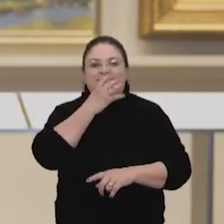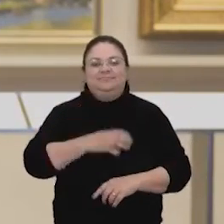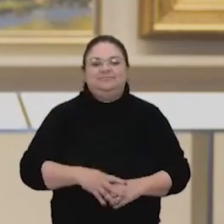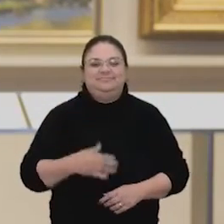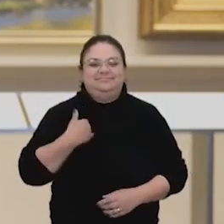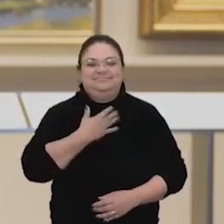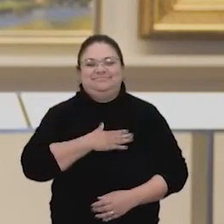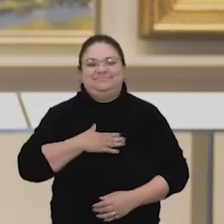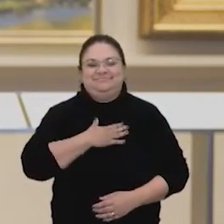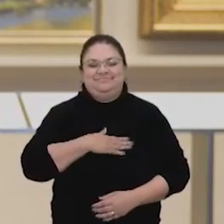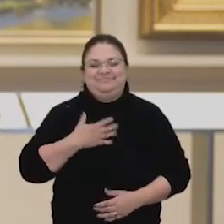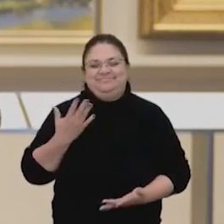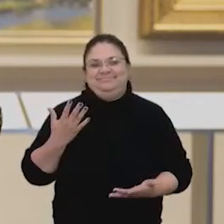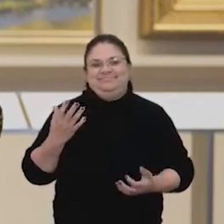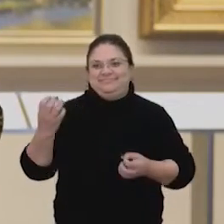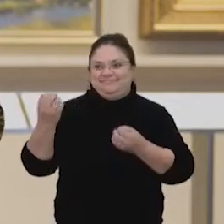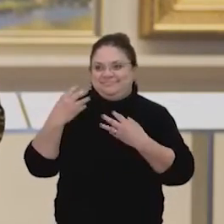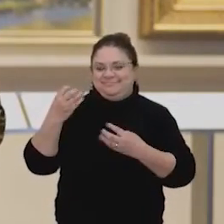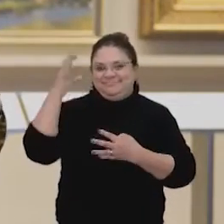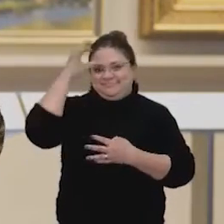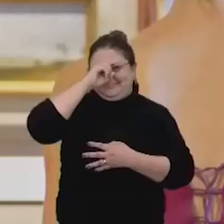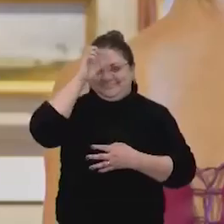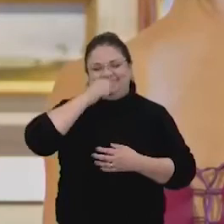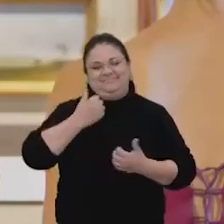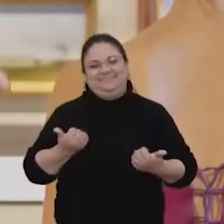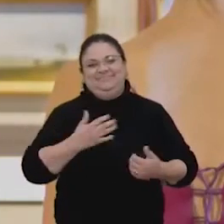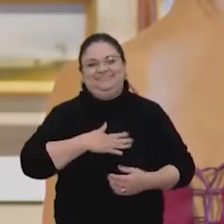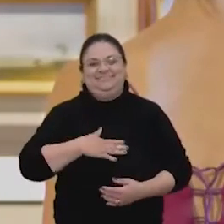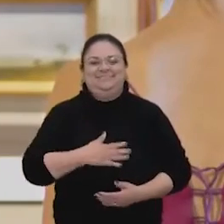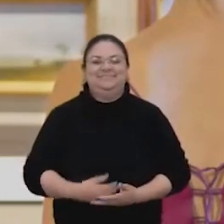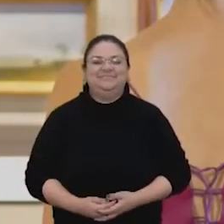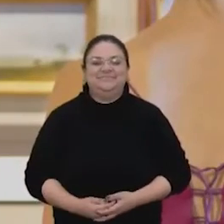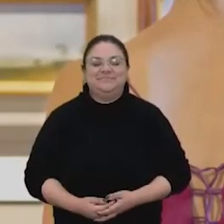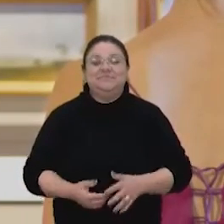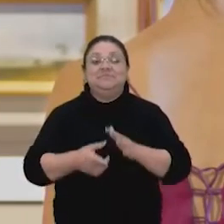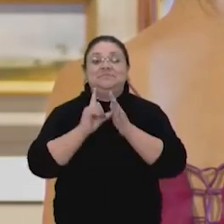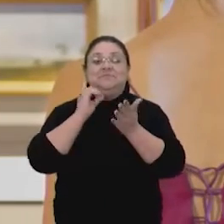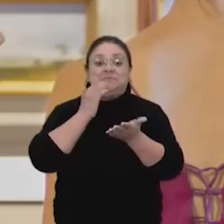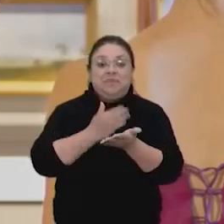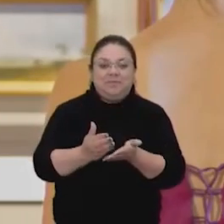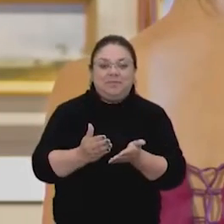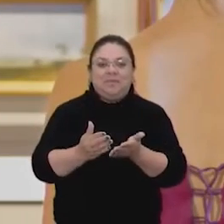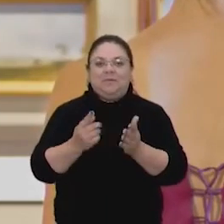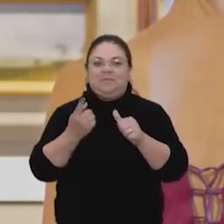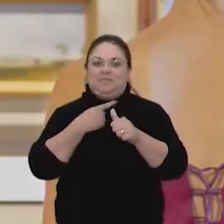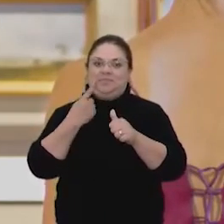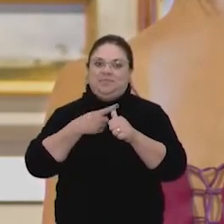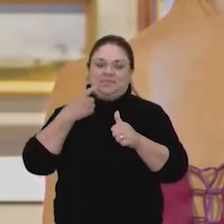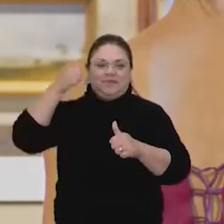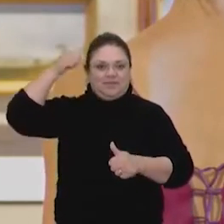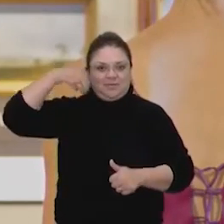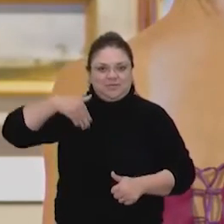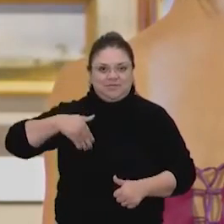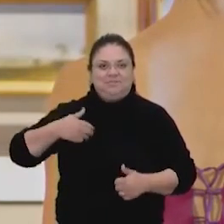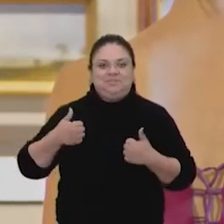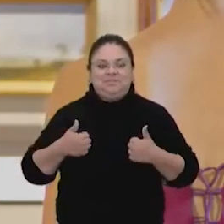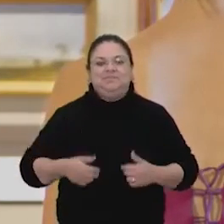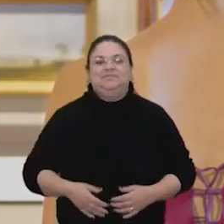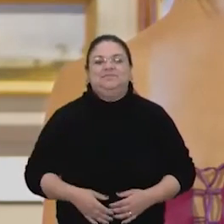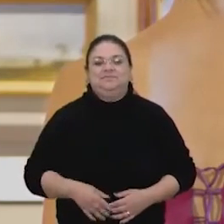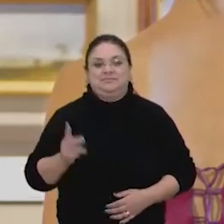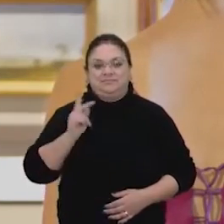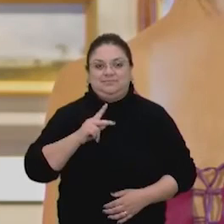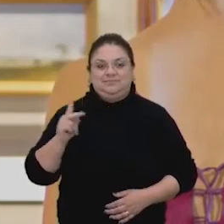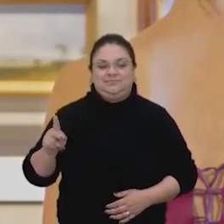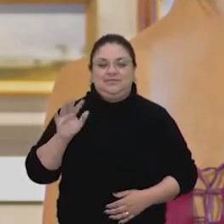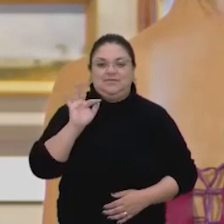e eu adoro aprender aqui nessa aula com você, Pro. Bora. Bom, antes da gente começar a nossa aula, gente vai fazer nossa audiodescrição. Eu sou